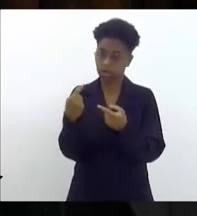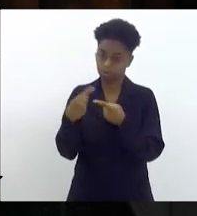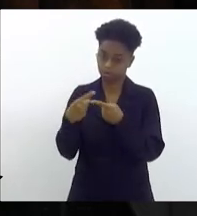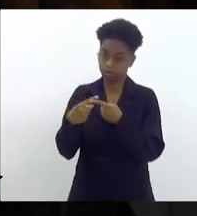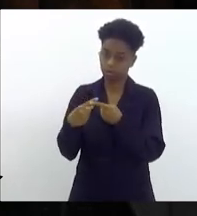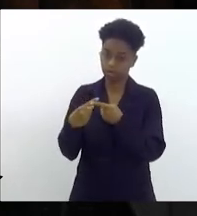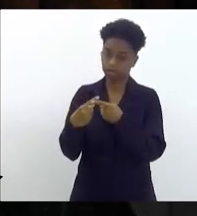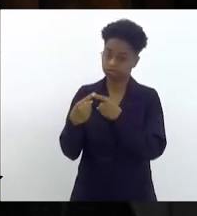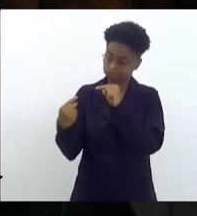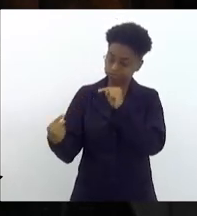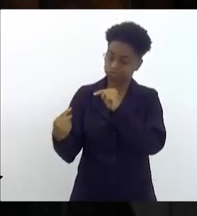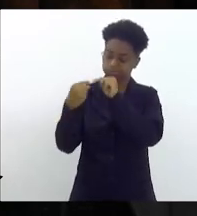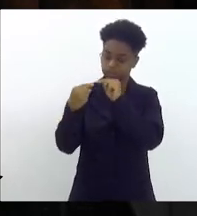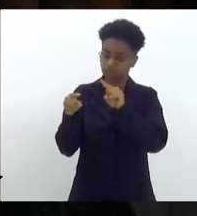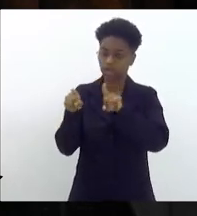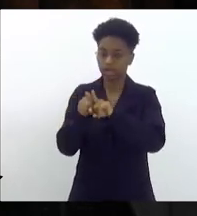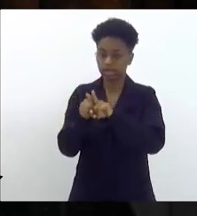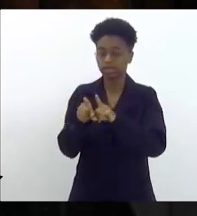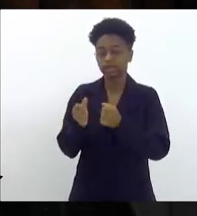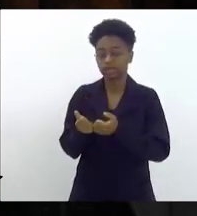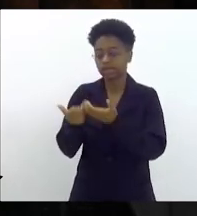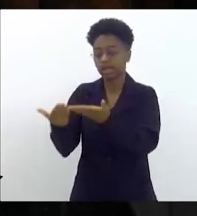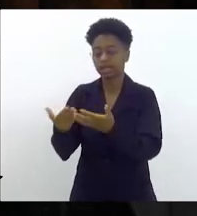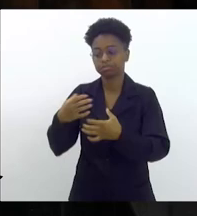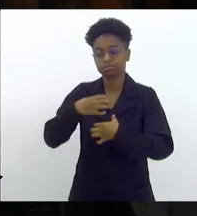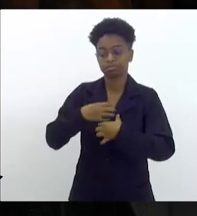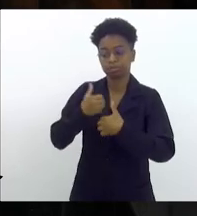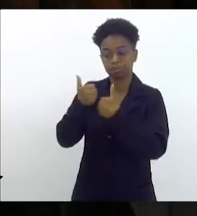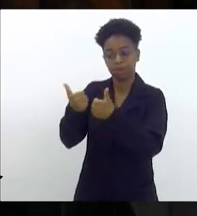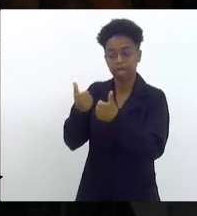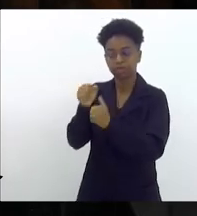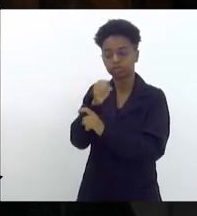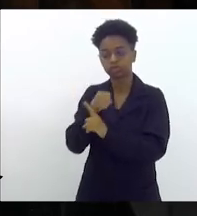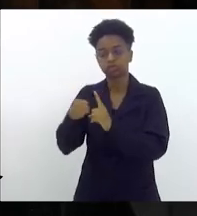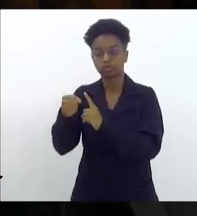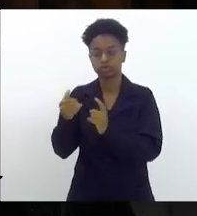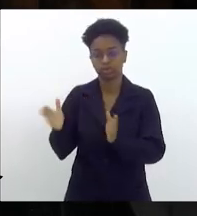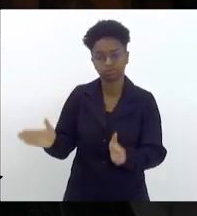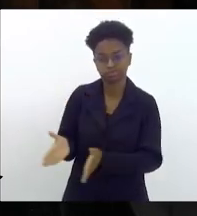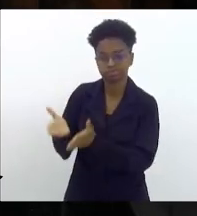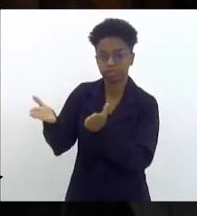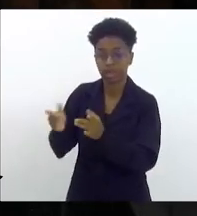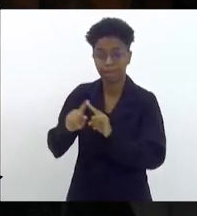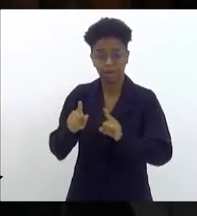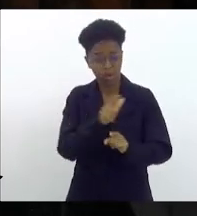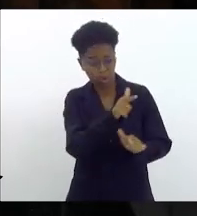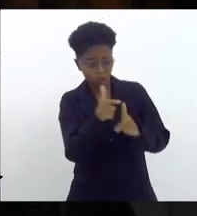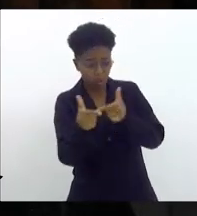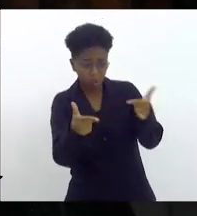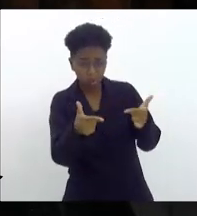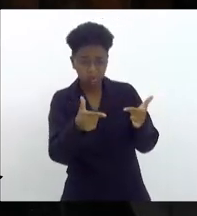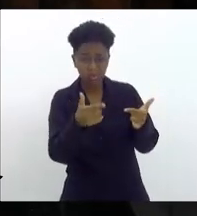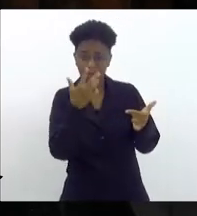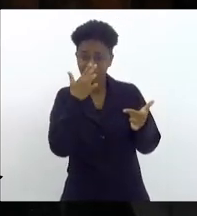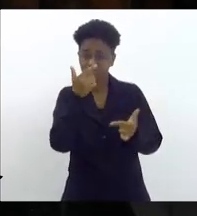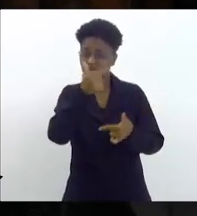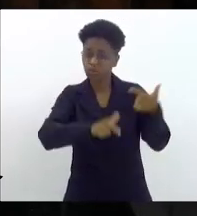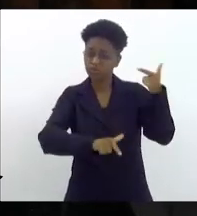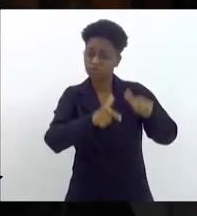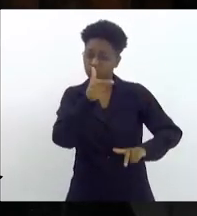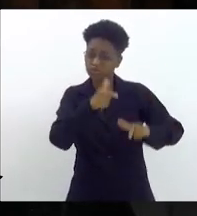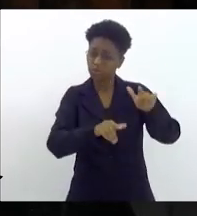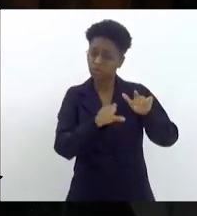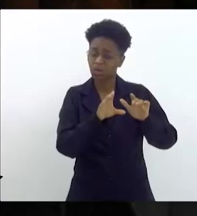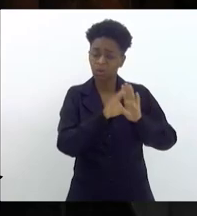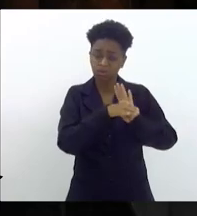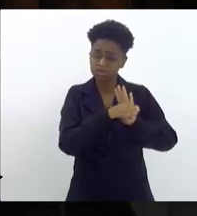do Estado do bem-estar social, no restante, está repetindo os conceitos da emenda